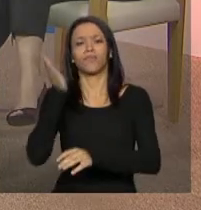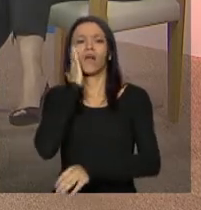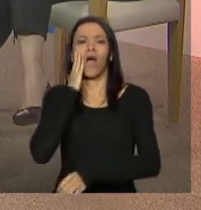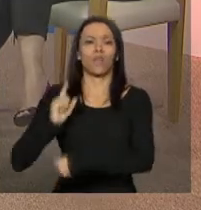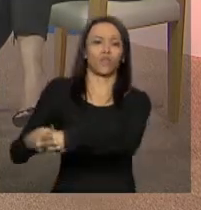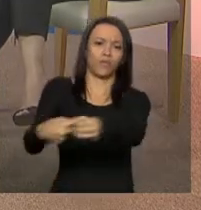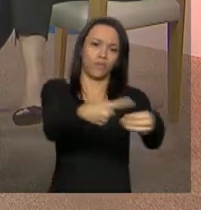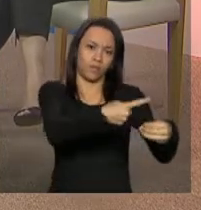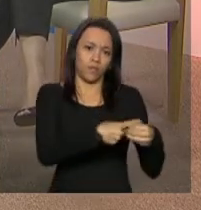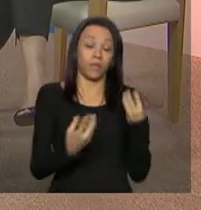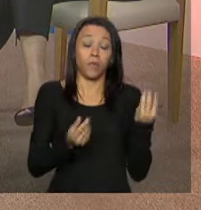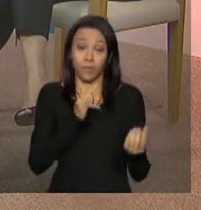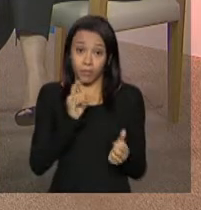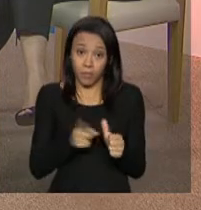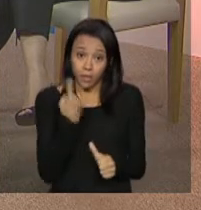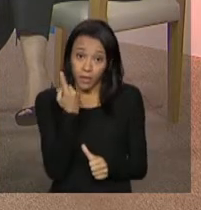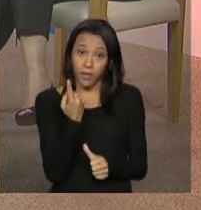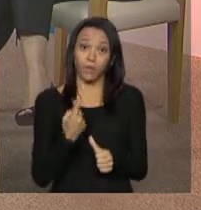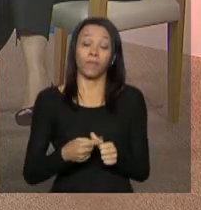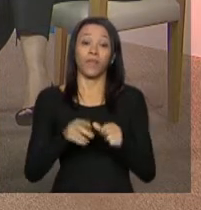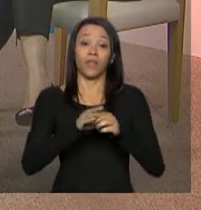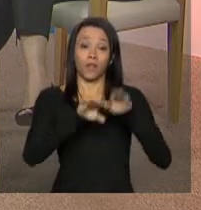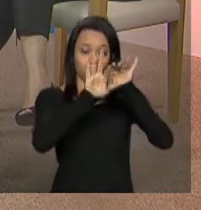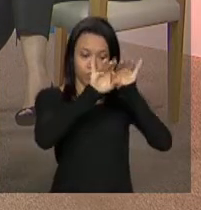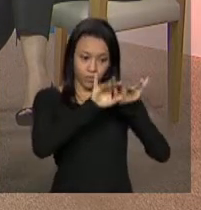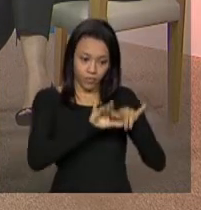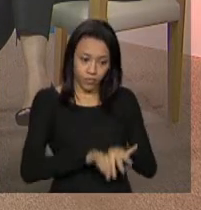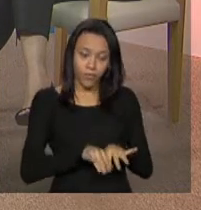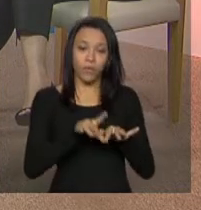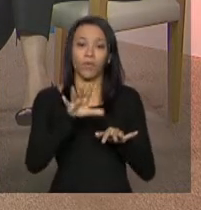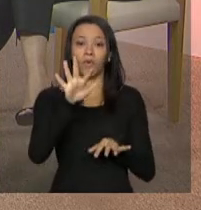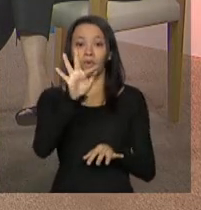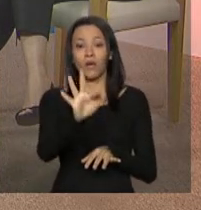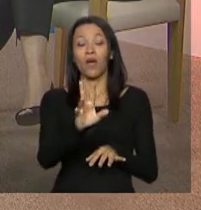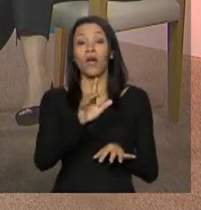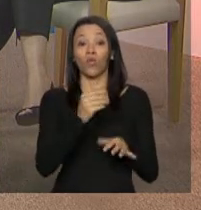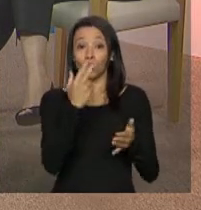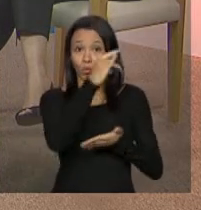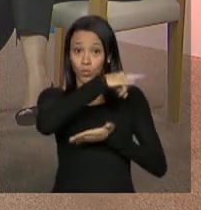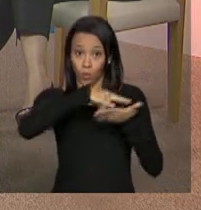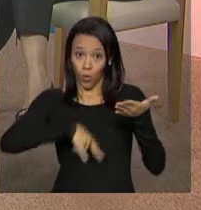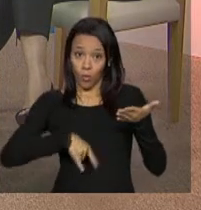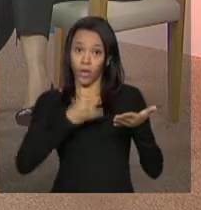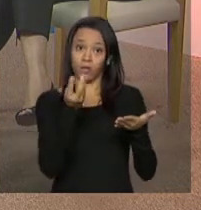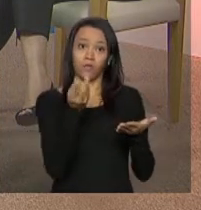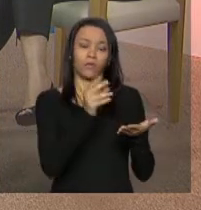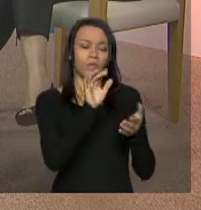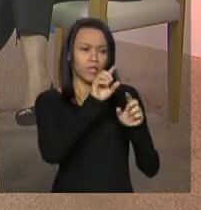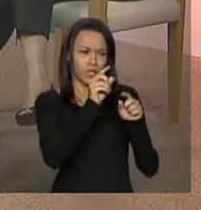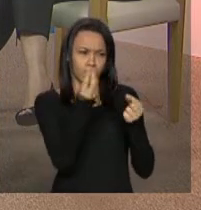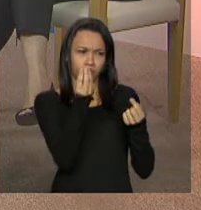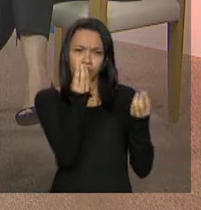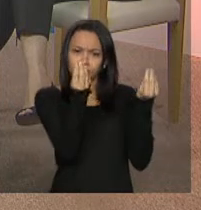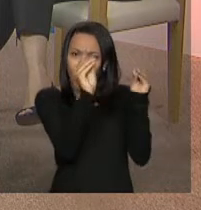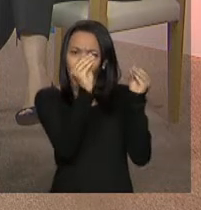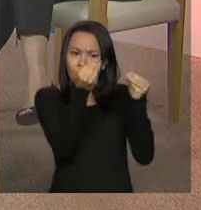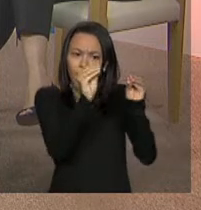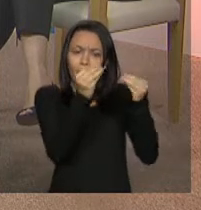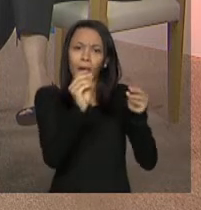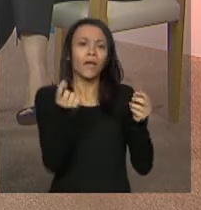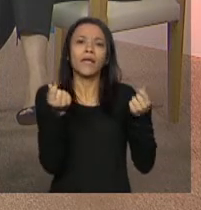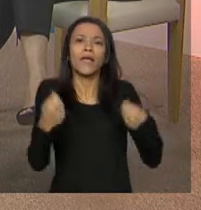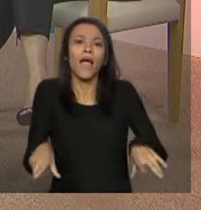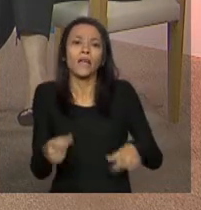Por meio de um preenchimento de um formulário no SUAS Web, é um documento que se chama Demonstrativo Sintético Anual.